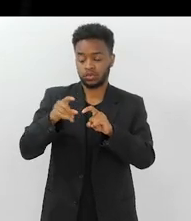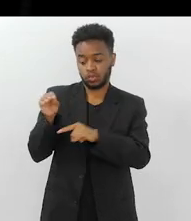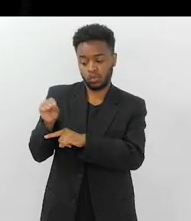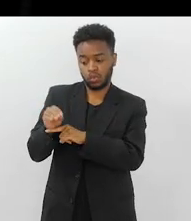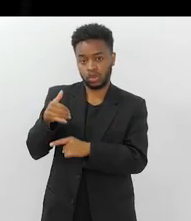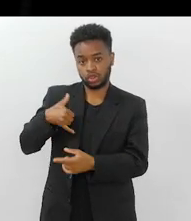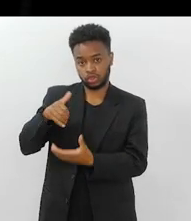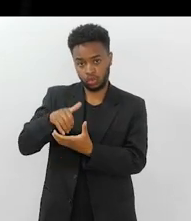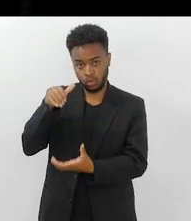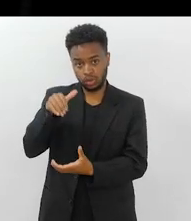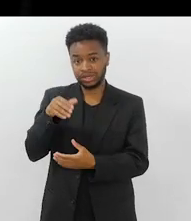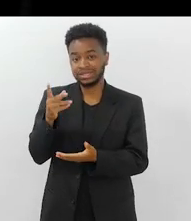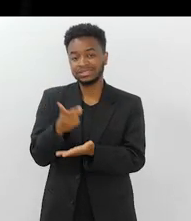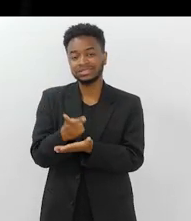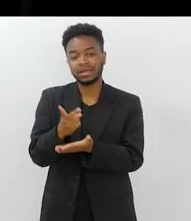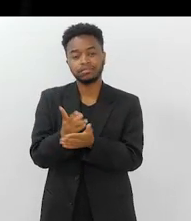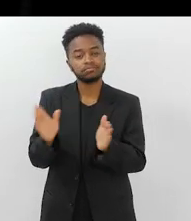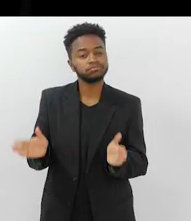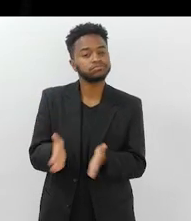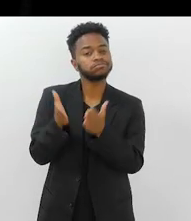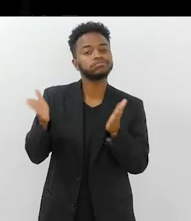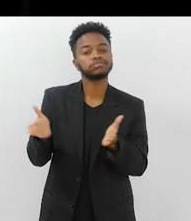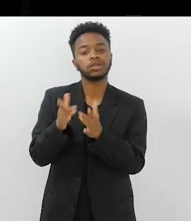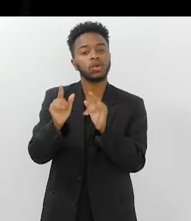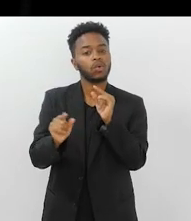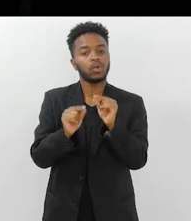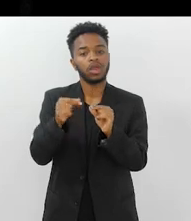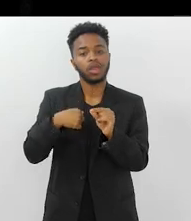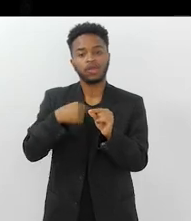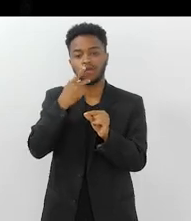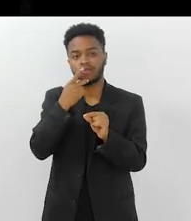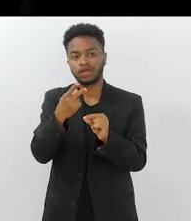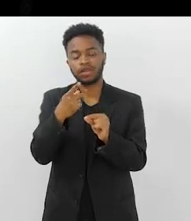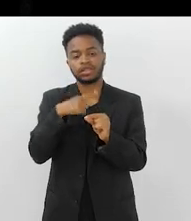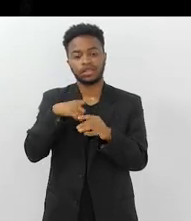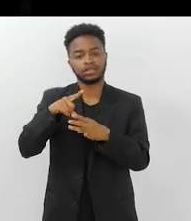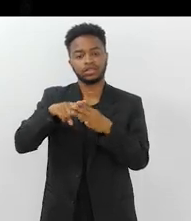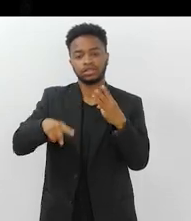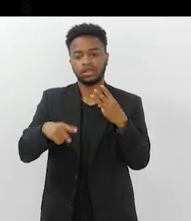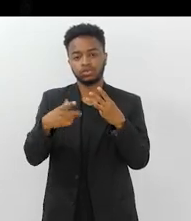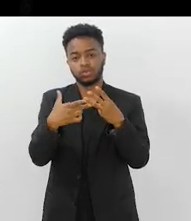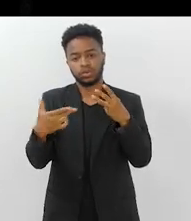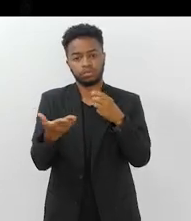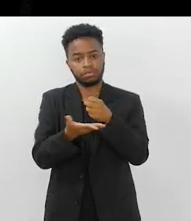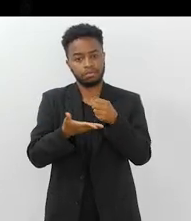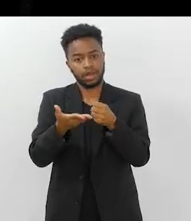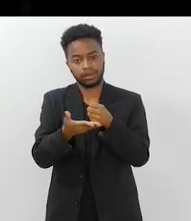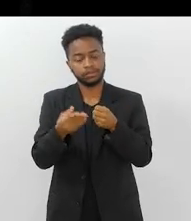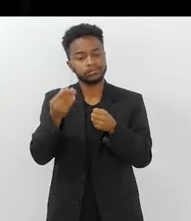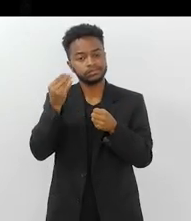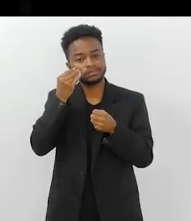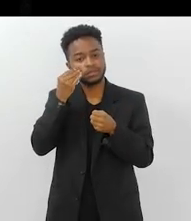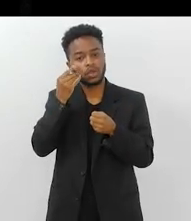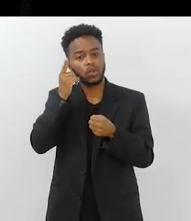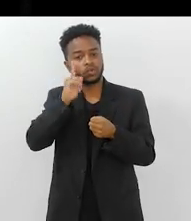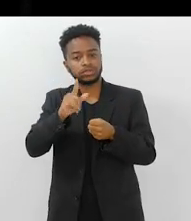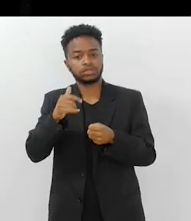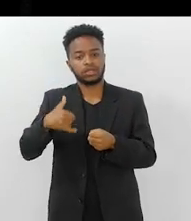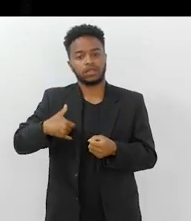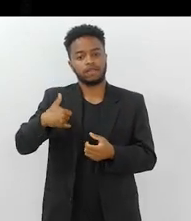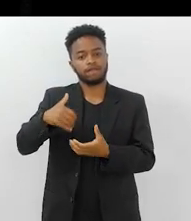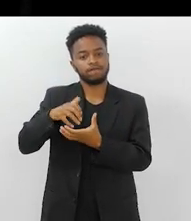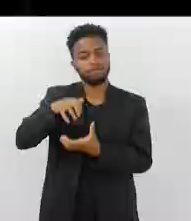estimulando sempre, eu costumo dizer, três pilares importantes para o envelhecimento saudável,